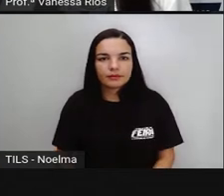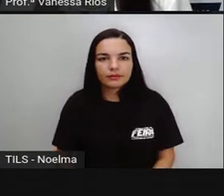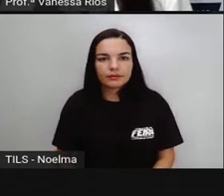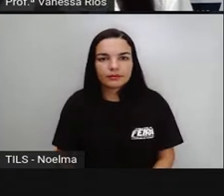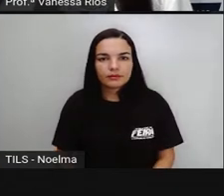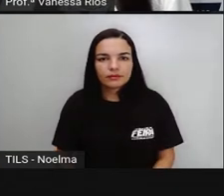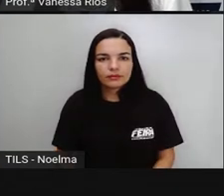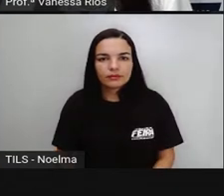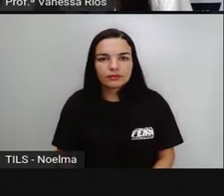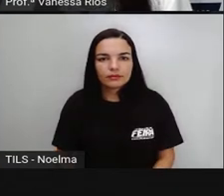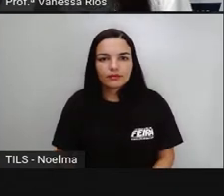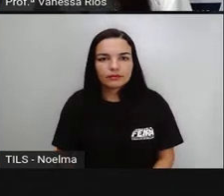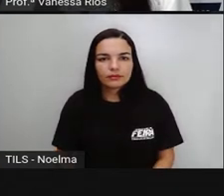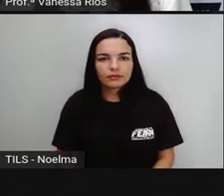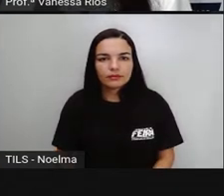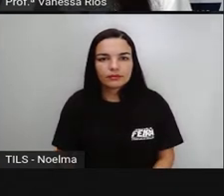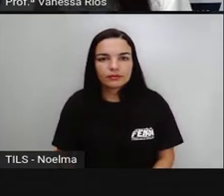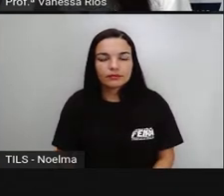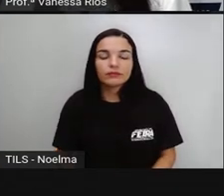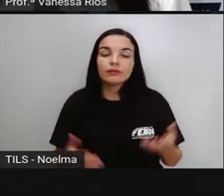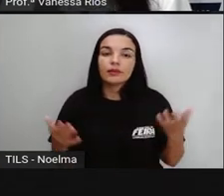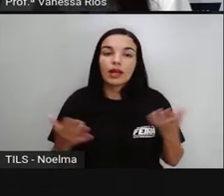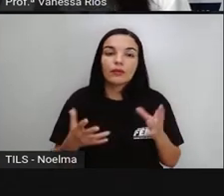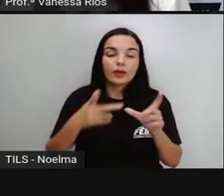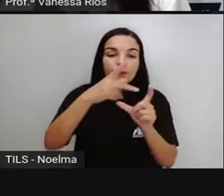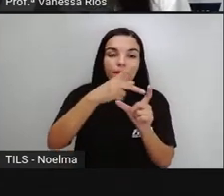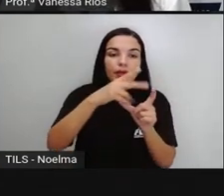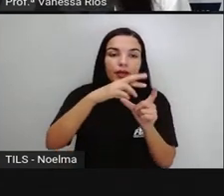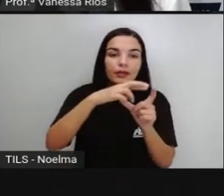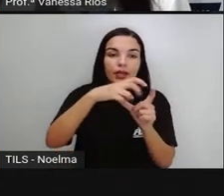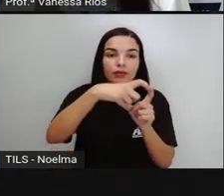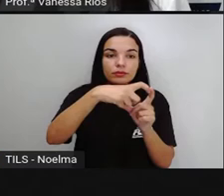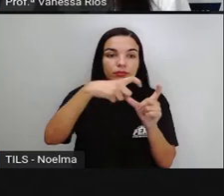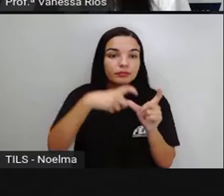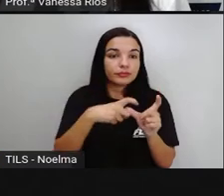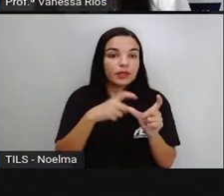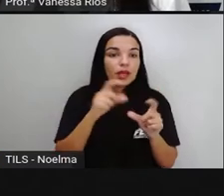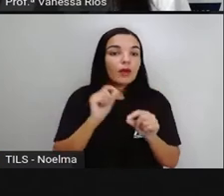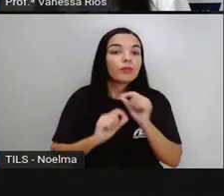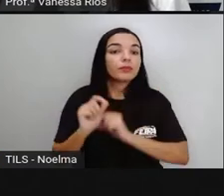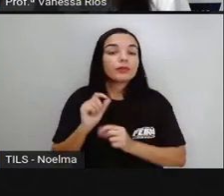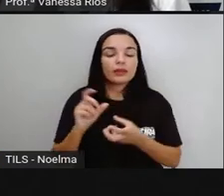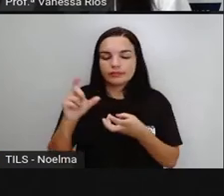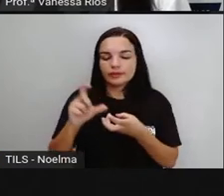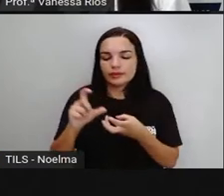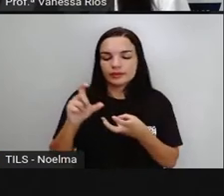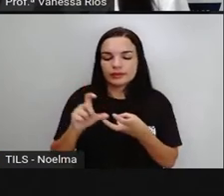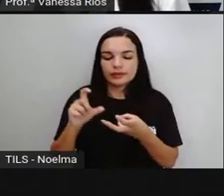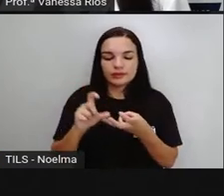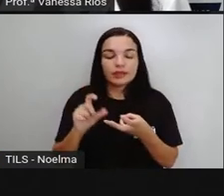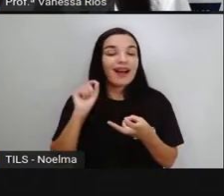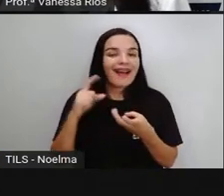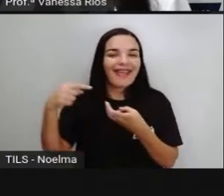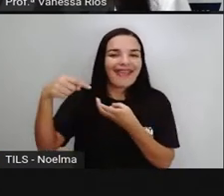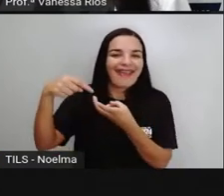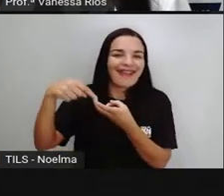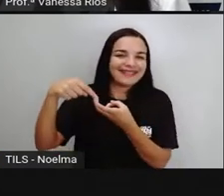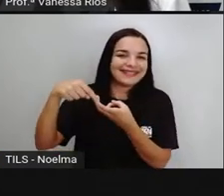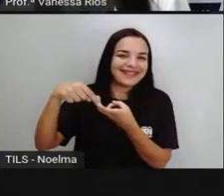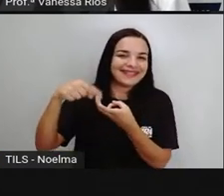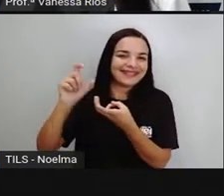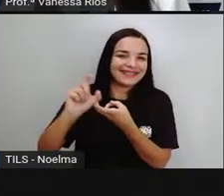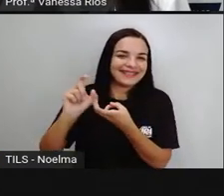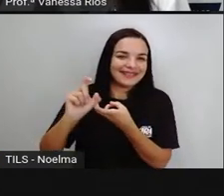E no caso das palavras proparoxítonas, que são aquelas em que a sílaba tônica é a antepenúltima, os exemplos foram